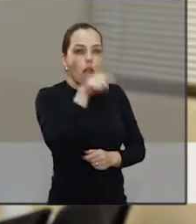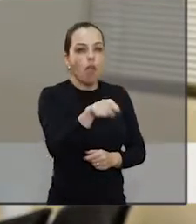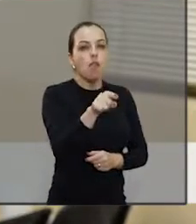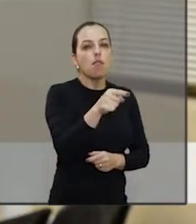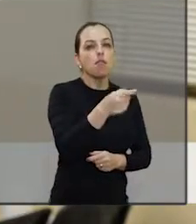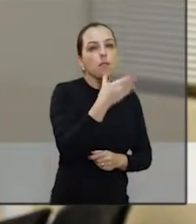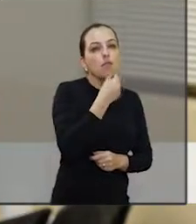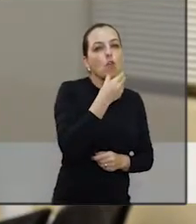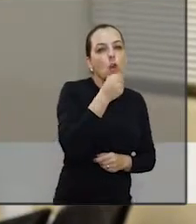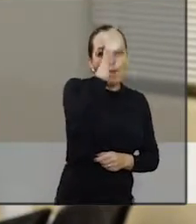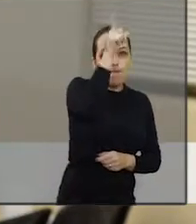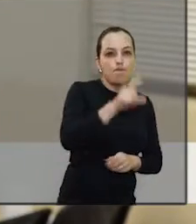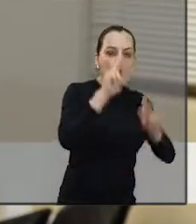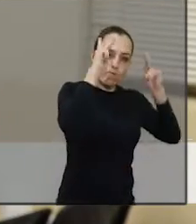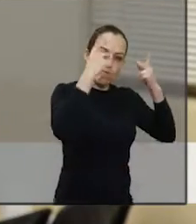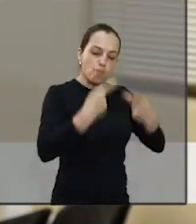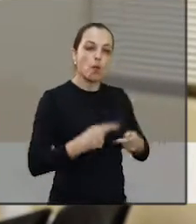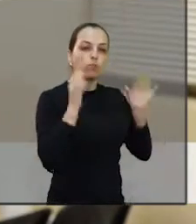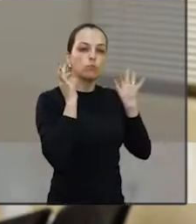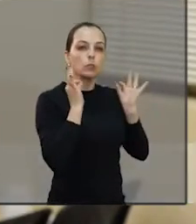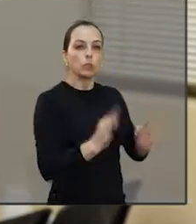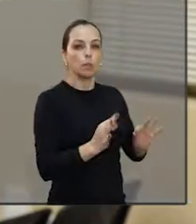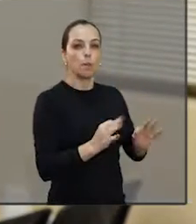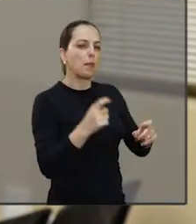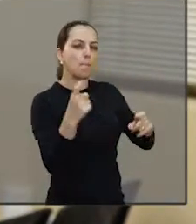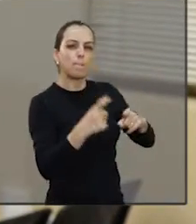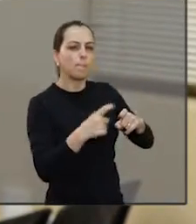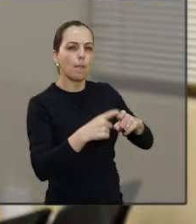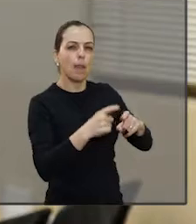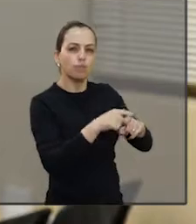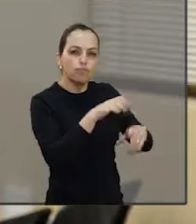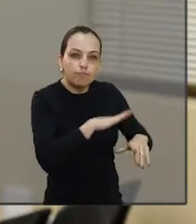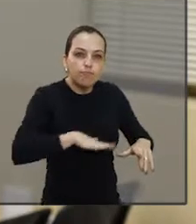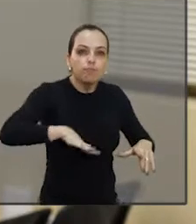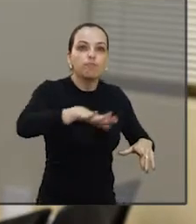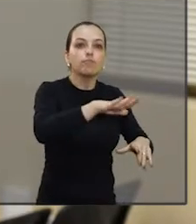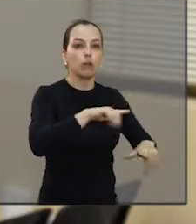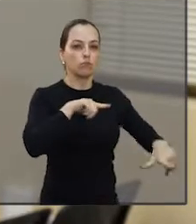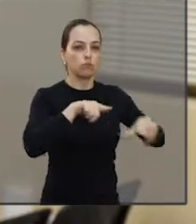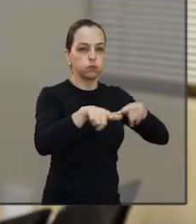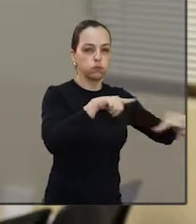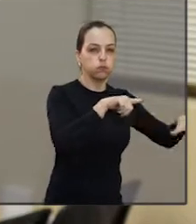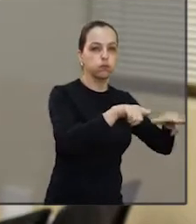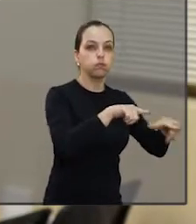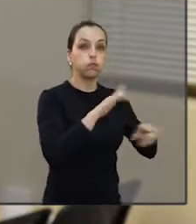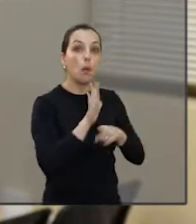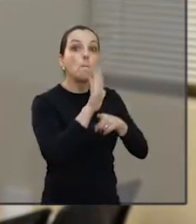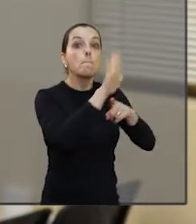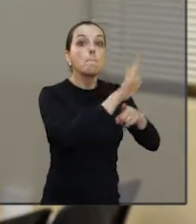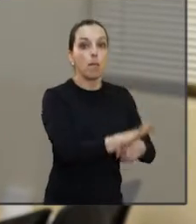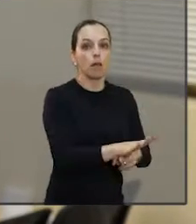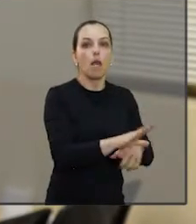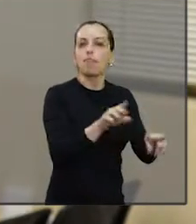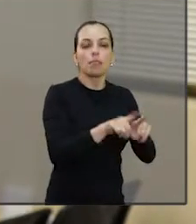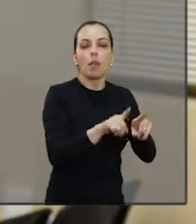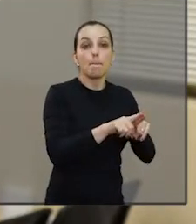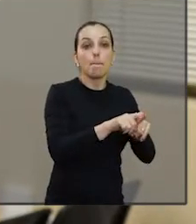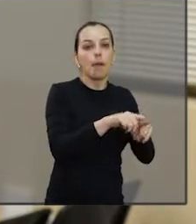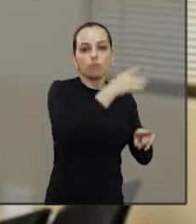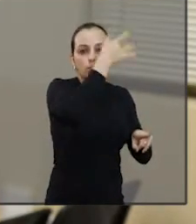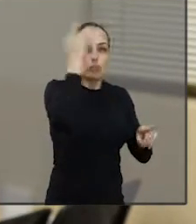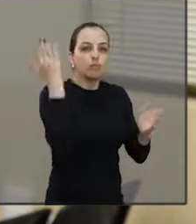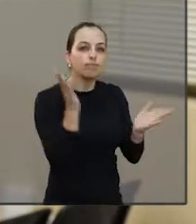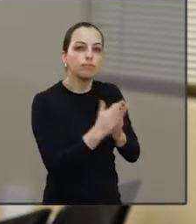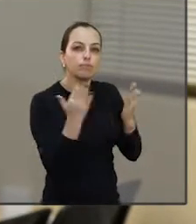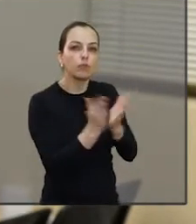dia a dia desse ser humano exemplar, não só como profissional da área da medicina, mas como maçom. Isso engloba